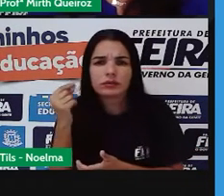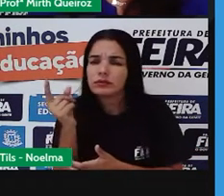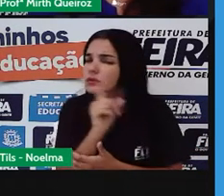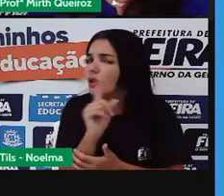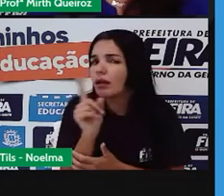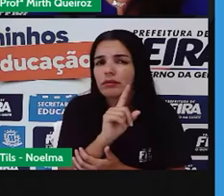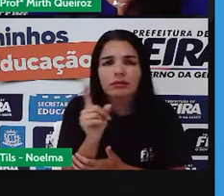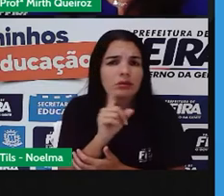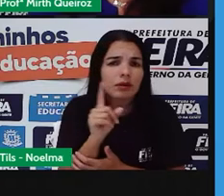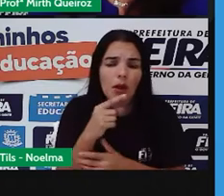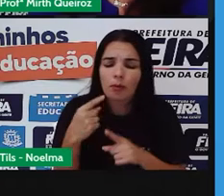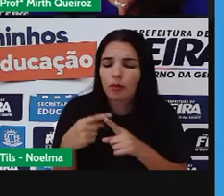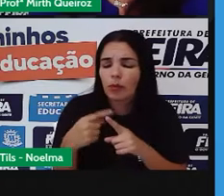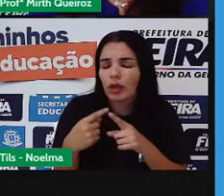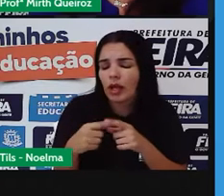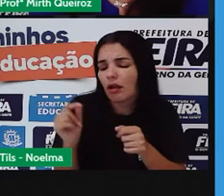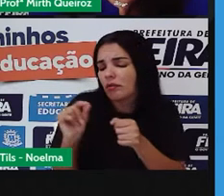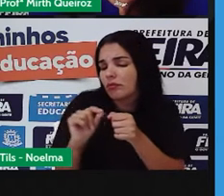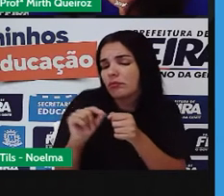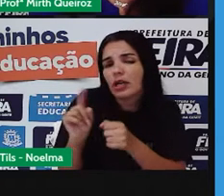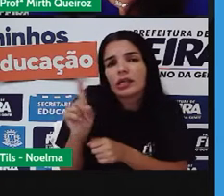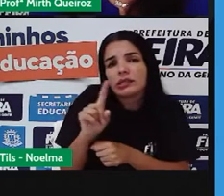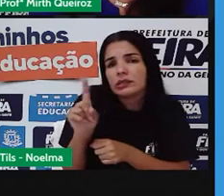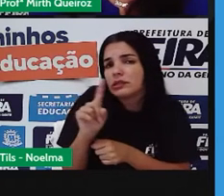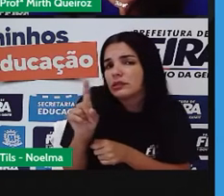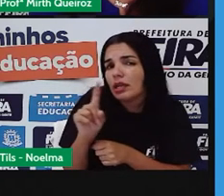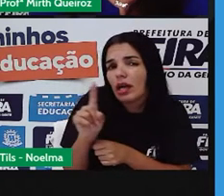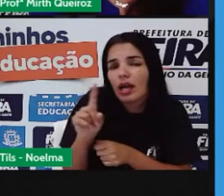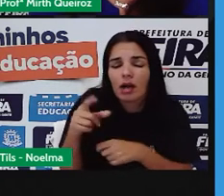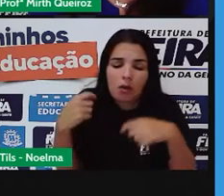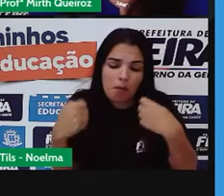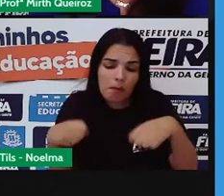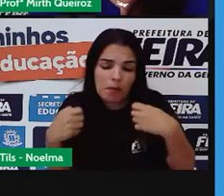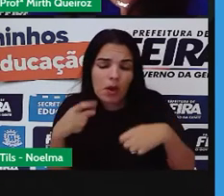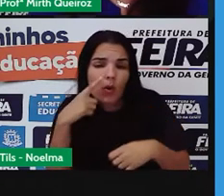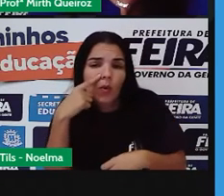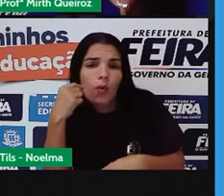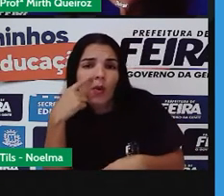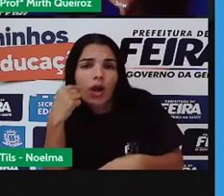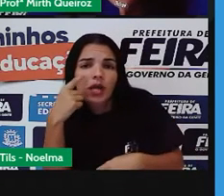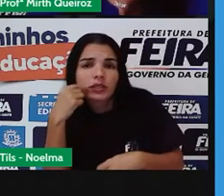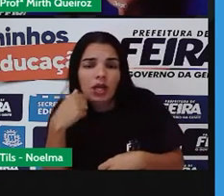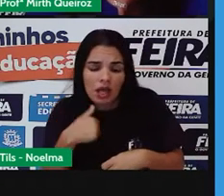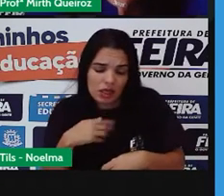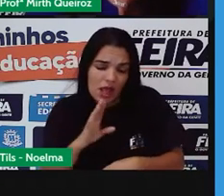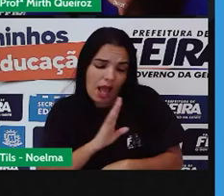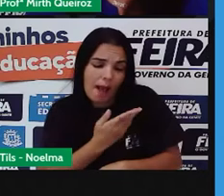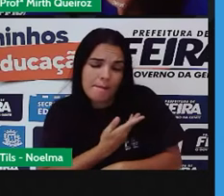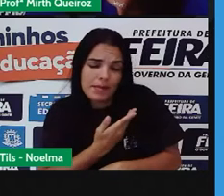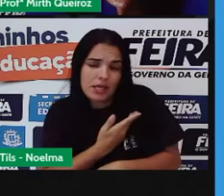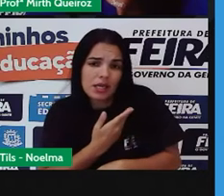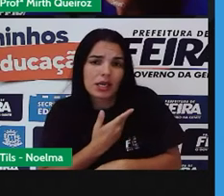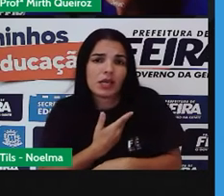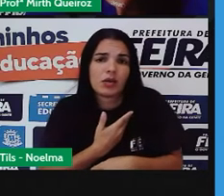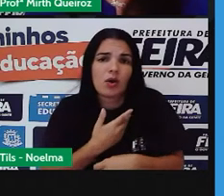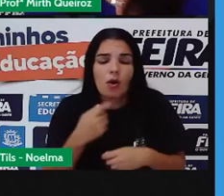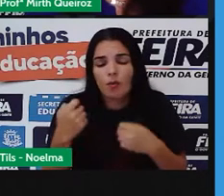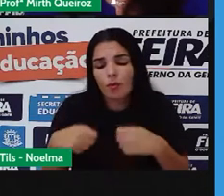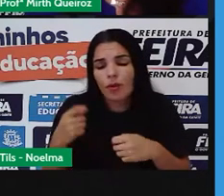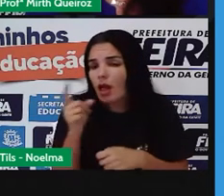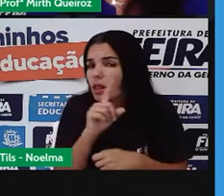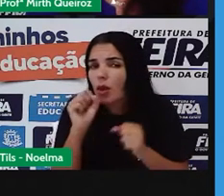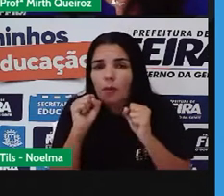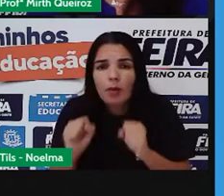gato, tô, tô, porque é isso, tô, não se faz, faz, faz o gatinho, oi, oi, amiga, oi,